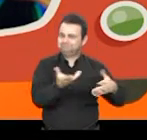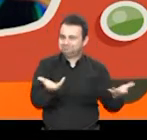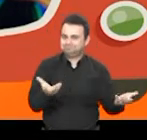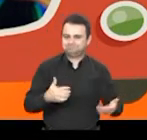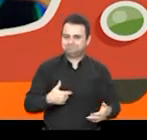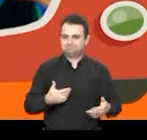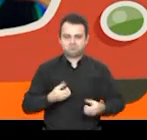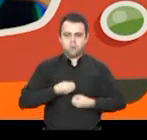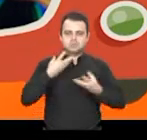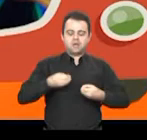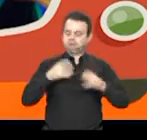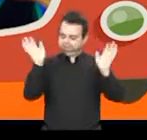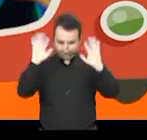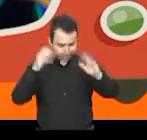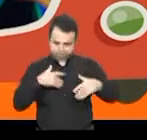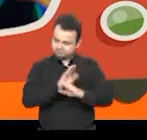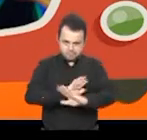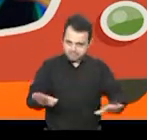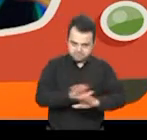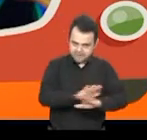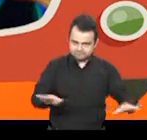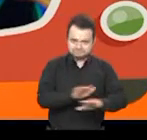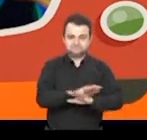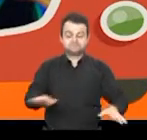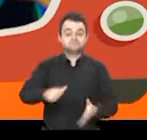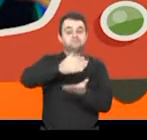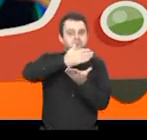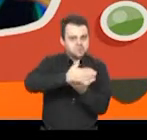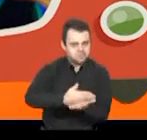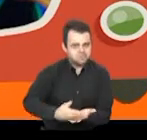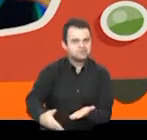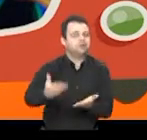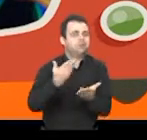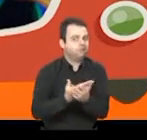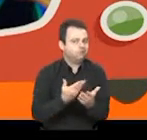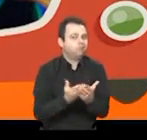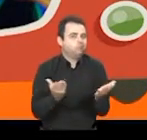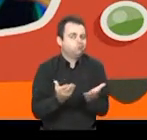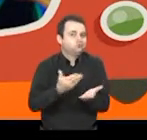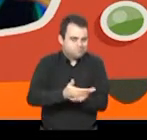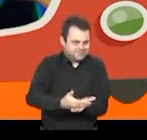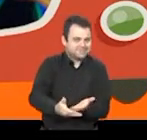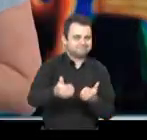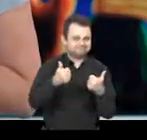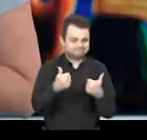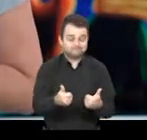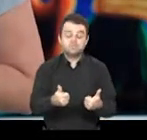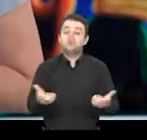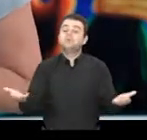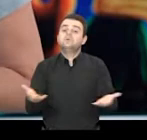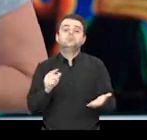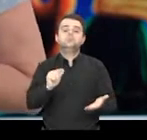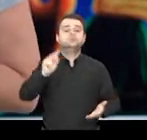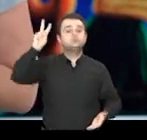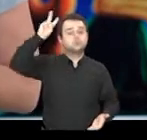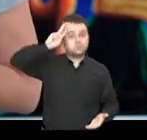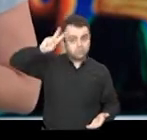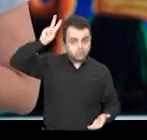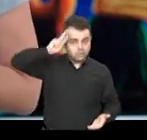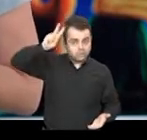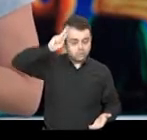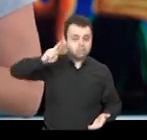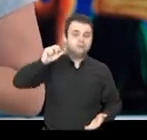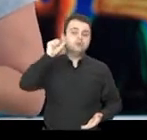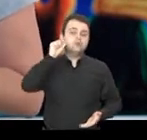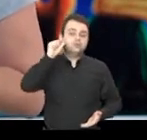Agora, chega de poetizar. Vamos iniciar a nossa aula de hoje. Hoje, teremos a sala de